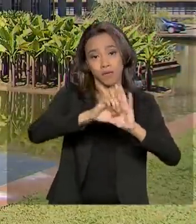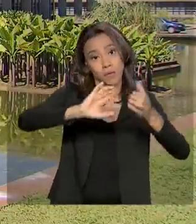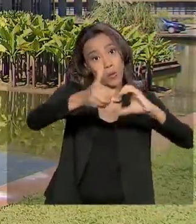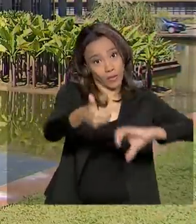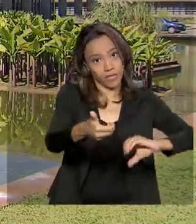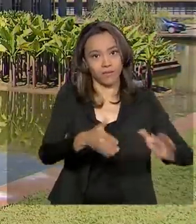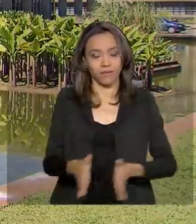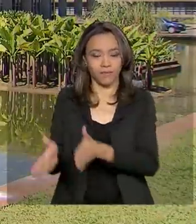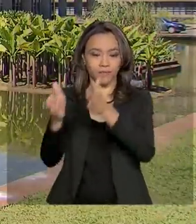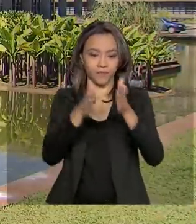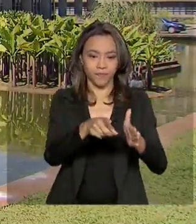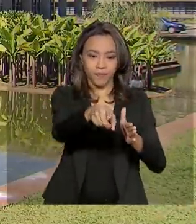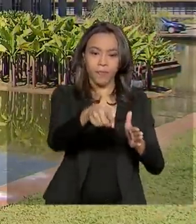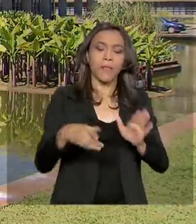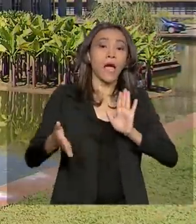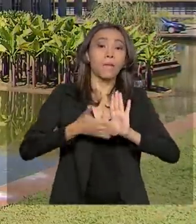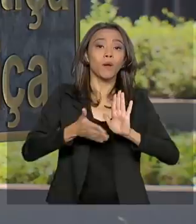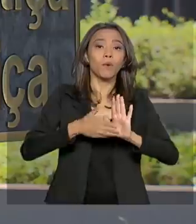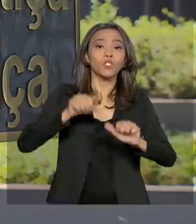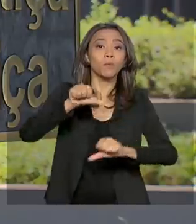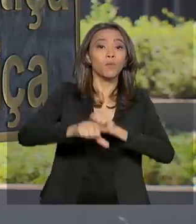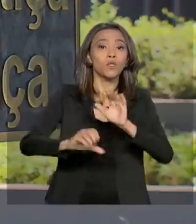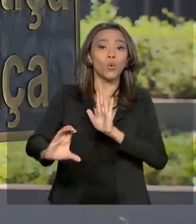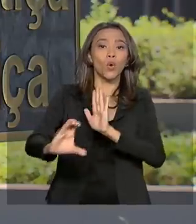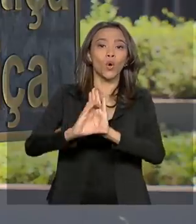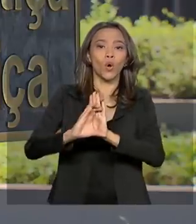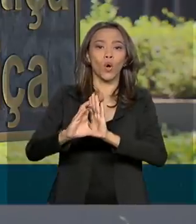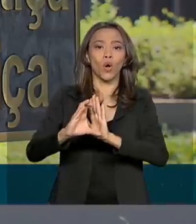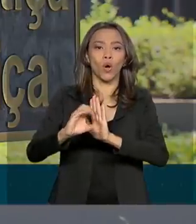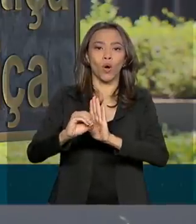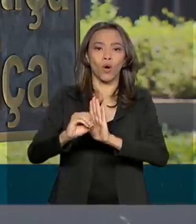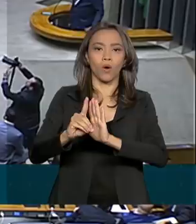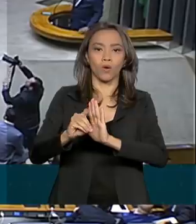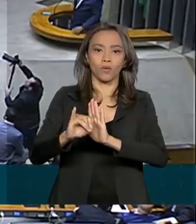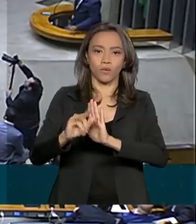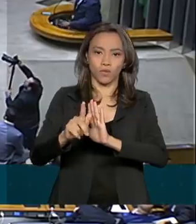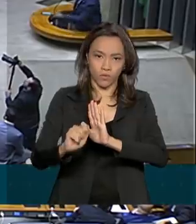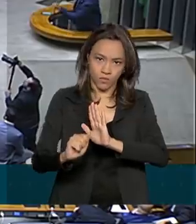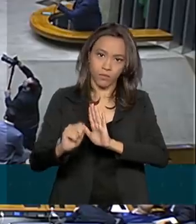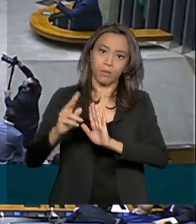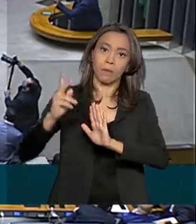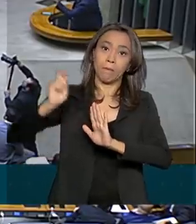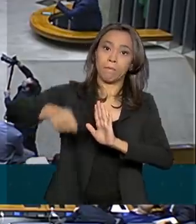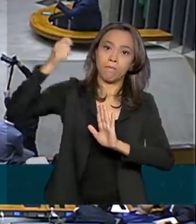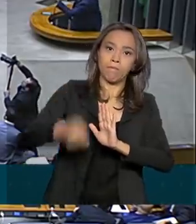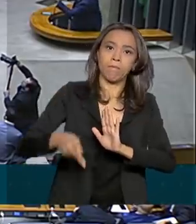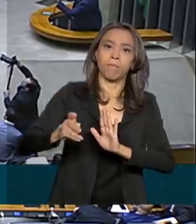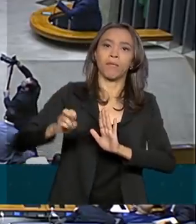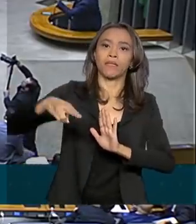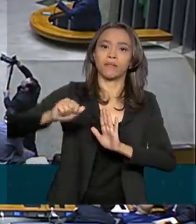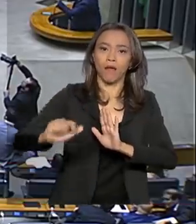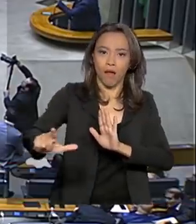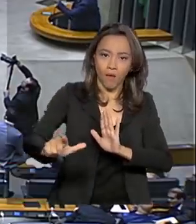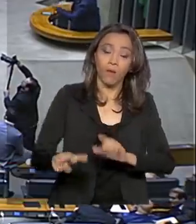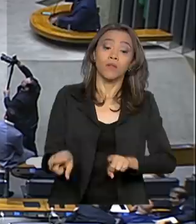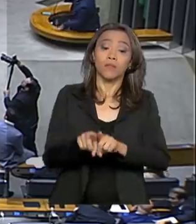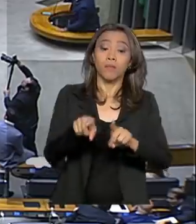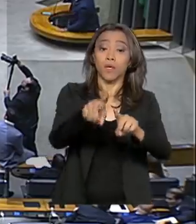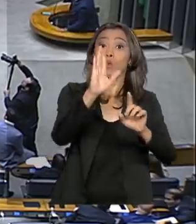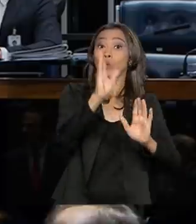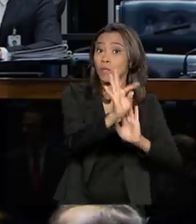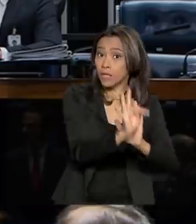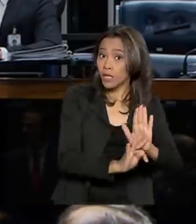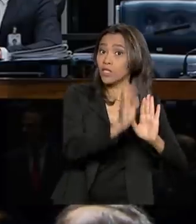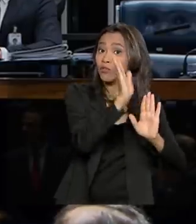proposta aprovada altera o Código Penal e outras leis de segurança pública. Como texto, já havia sido aprovado pela Câmara dos